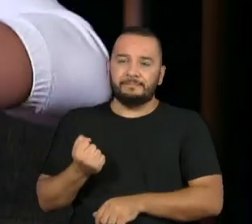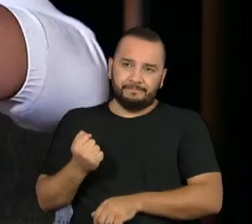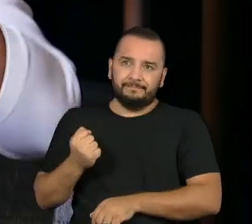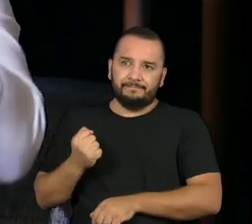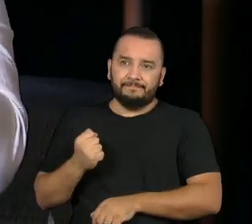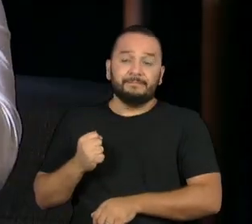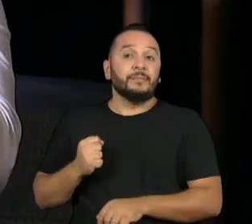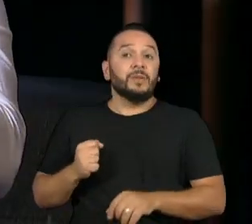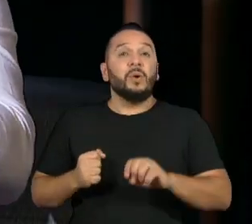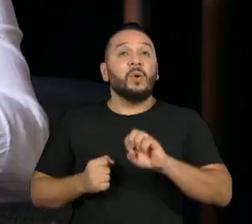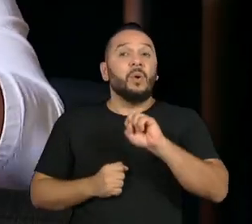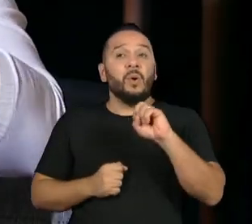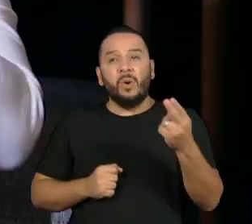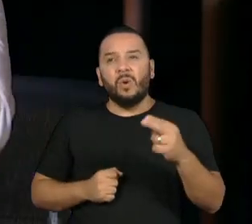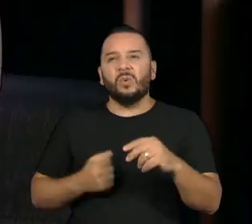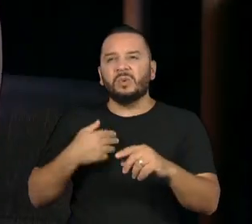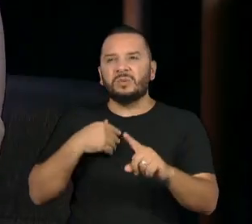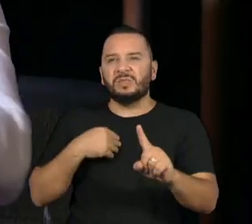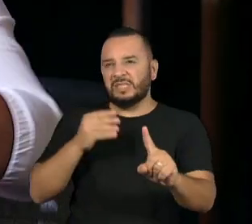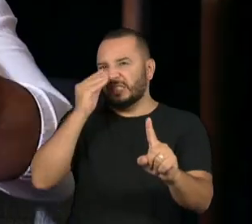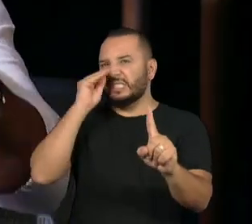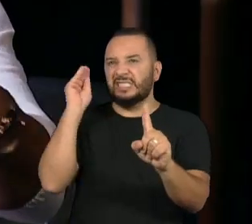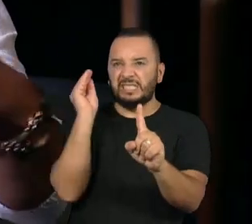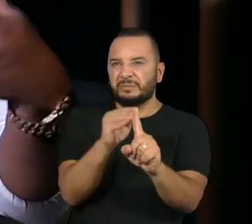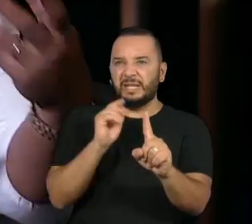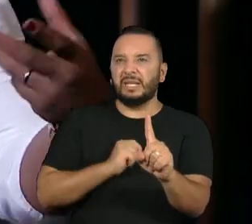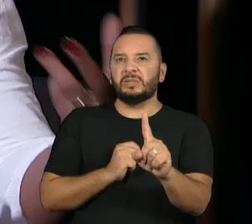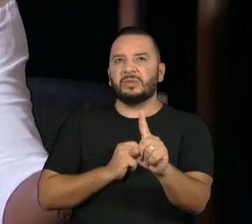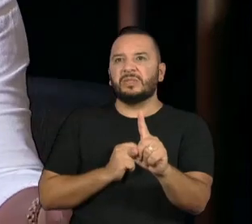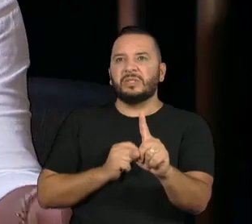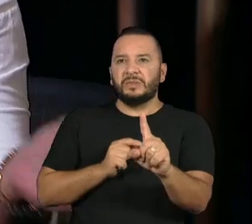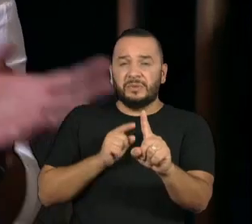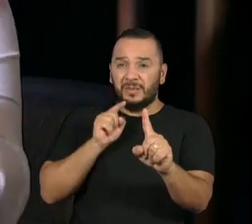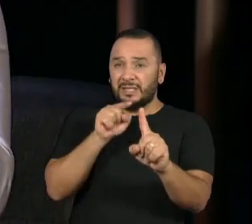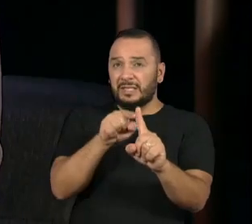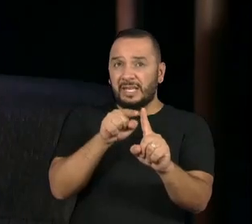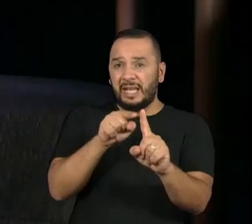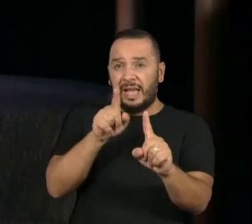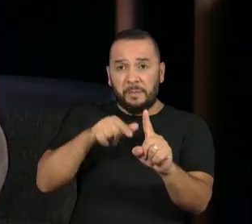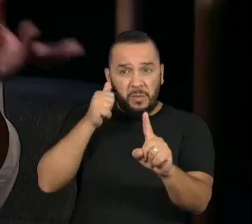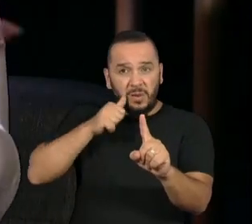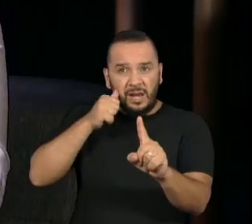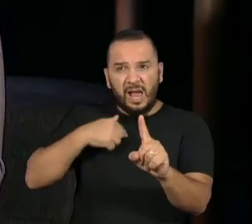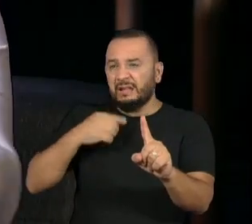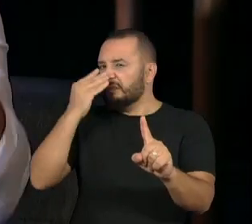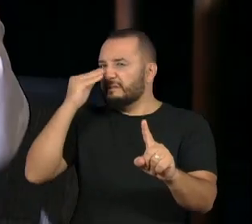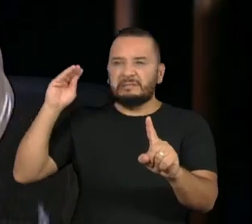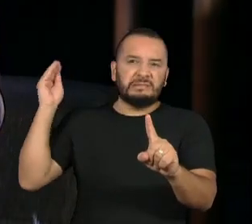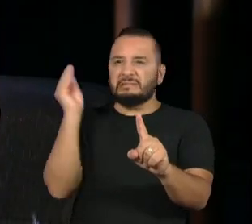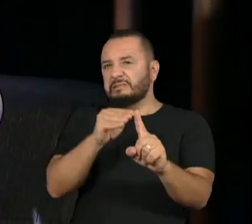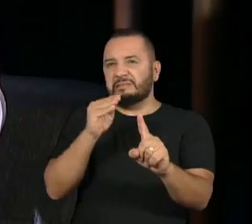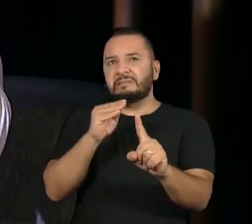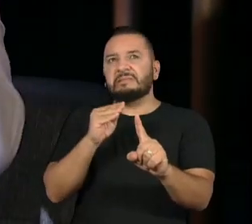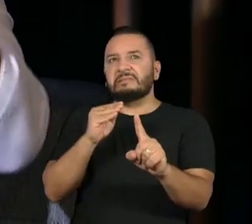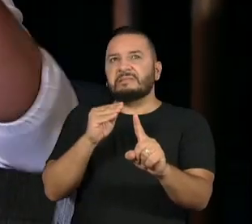menosprezo, desprezo ao fato de ser a vítima, uma mulher que a gente conhece por